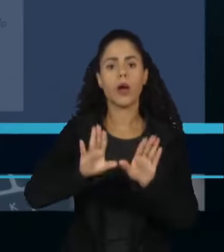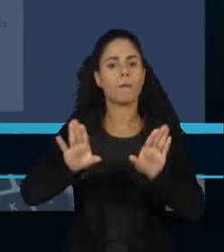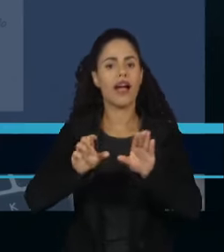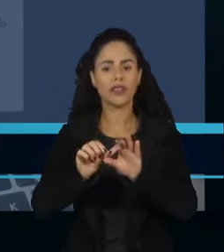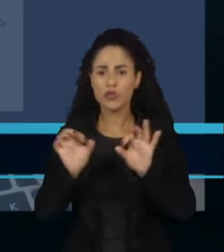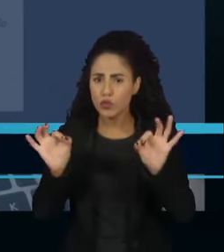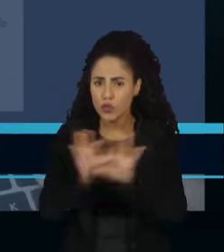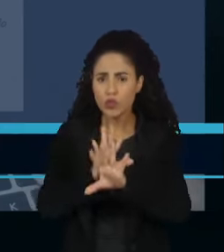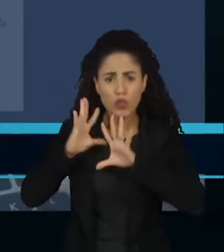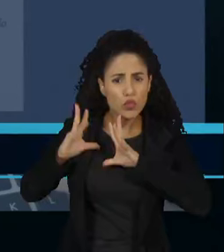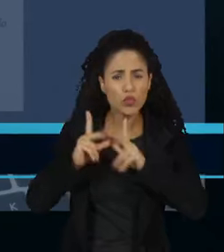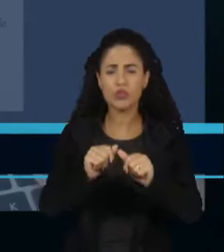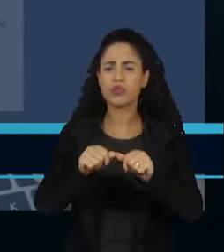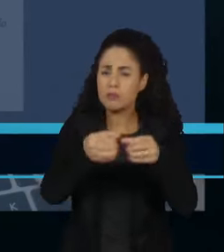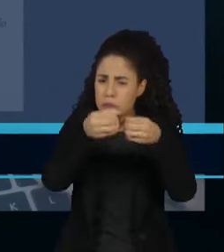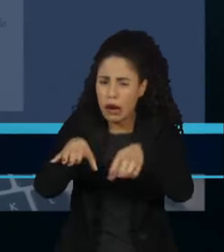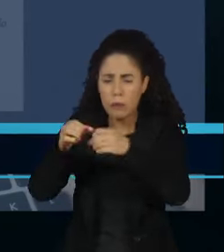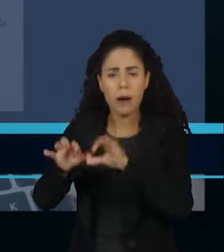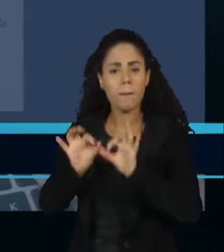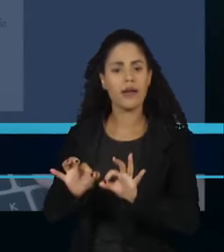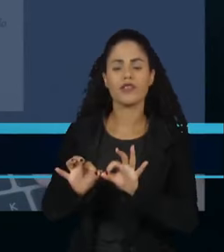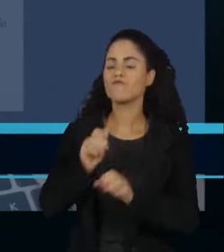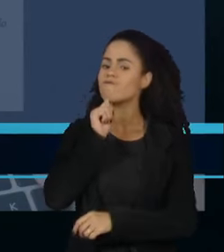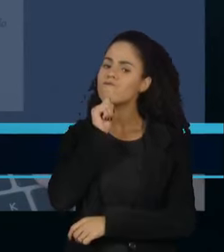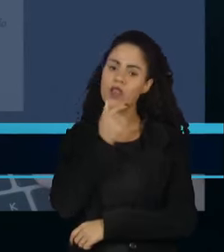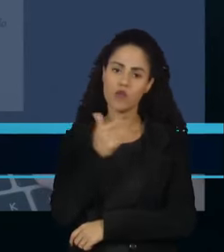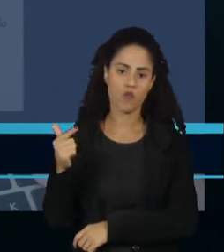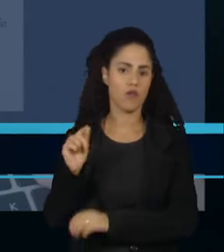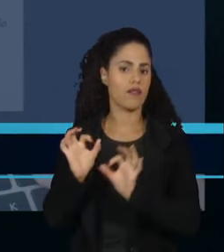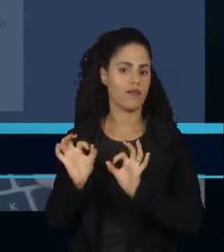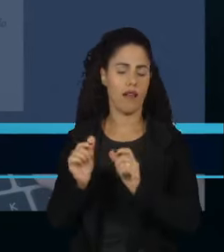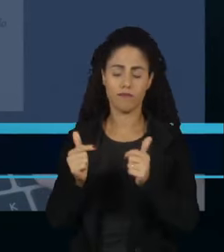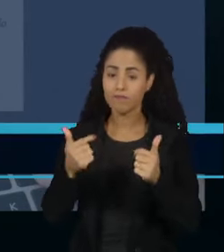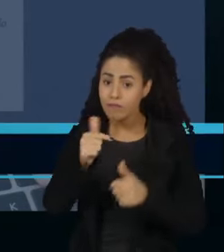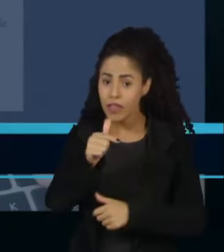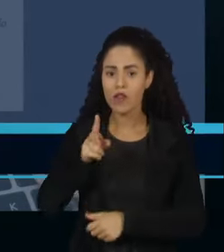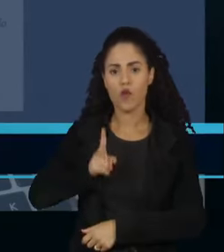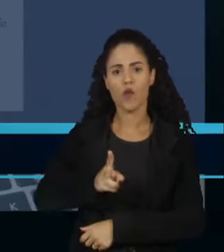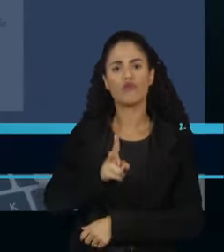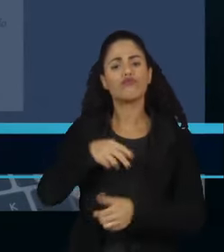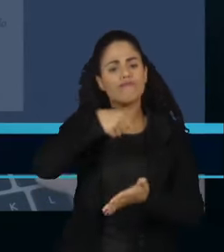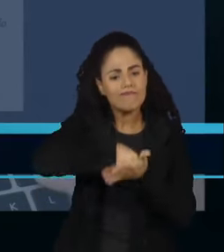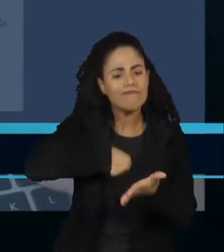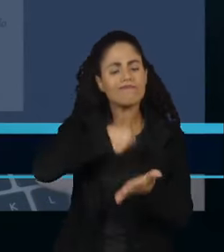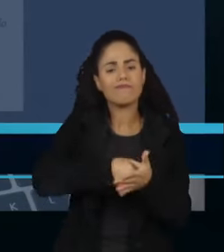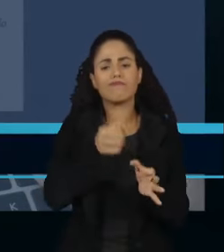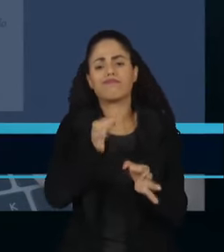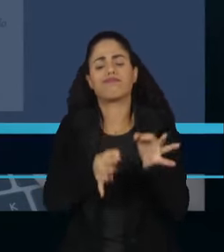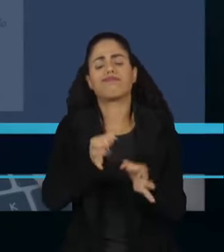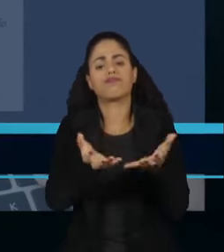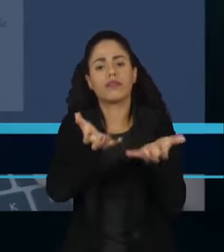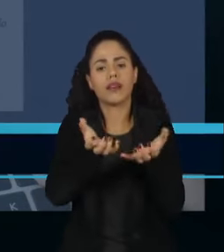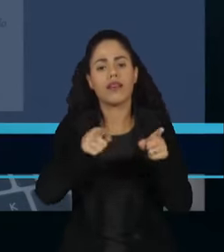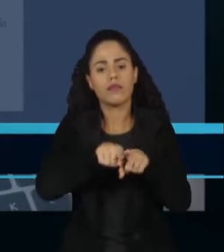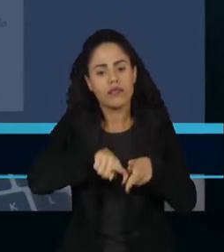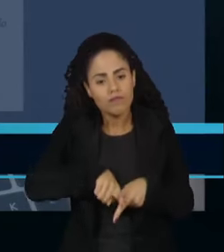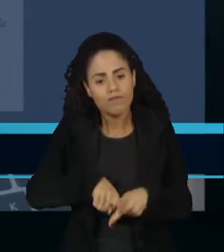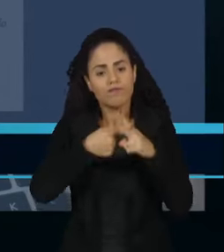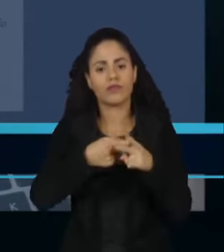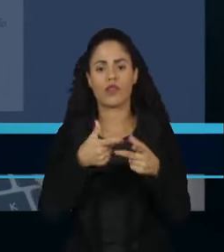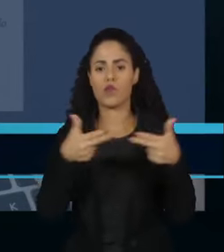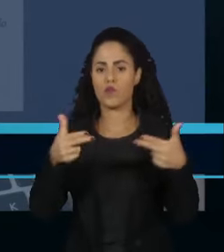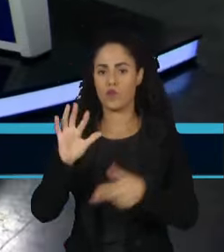cobrir os profundos prejuízos sofridos pelas vítimas, que continuam lutando por justiça e reparações